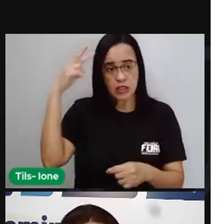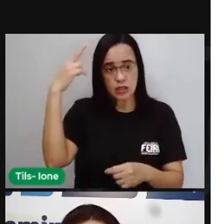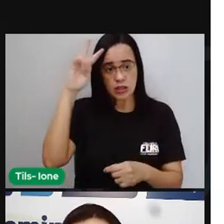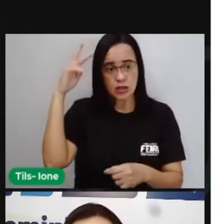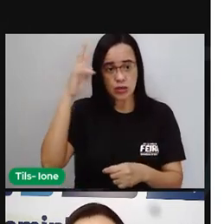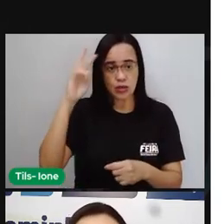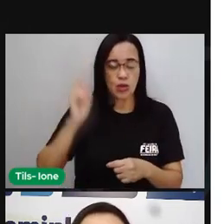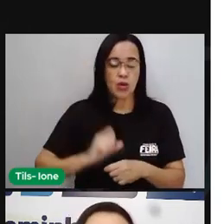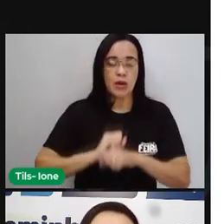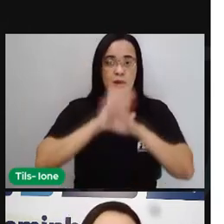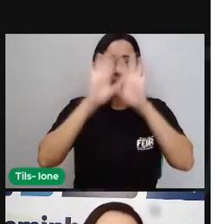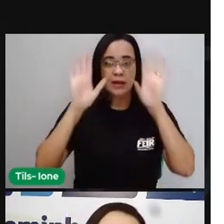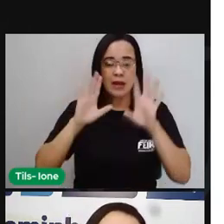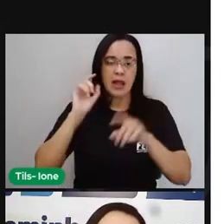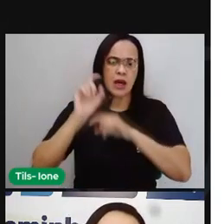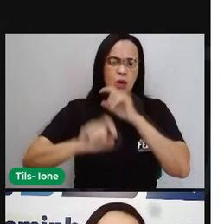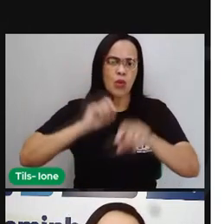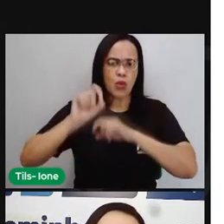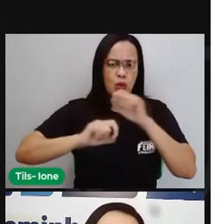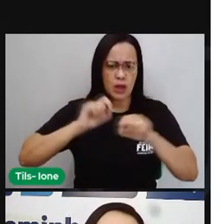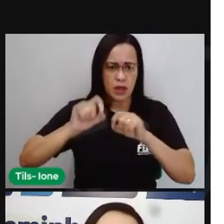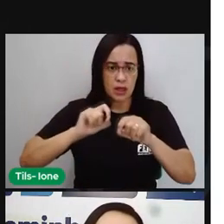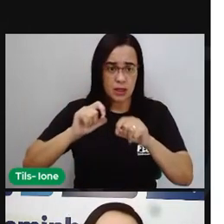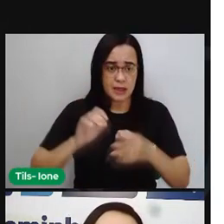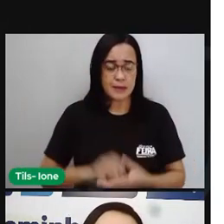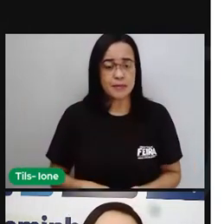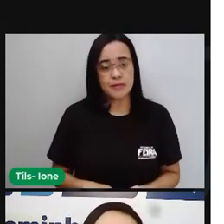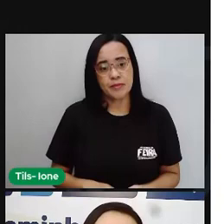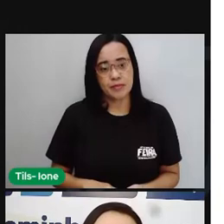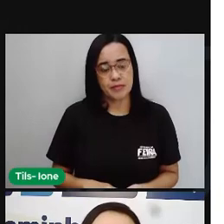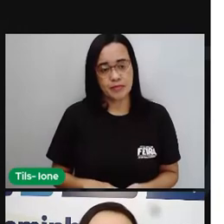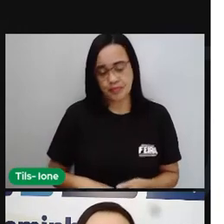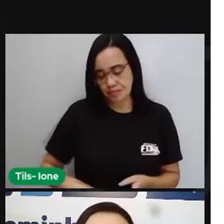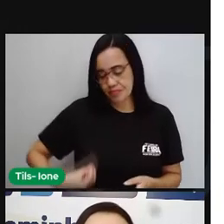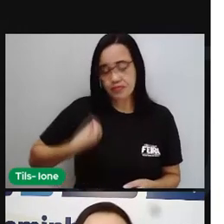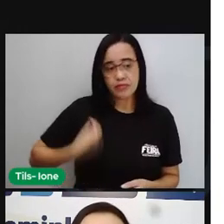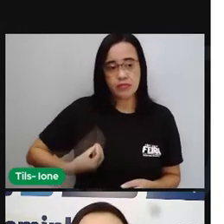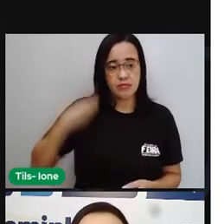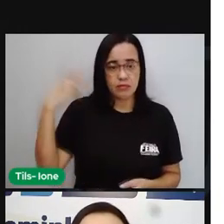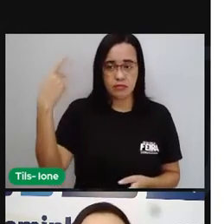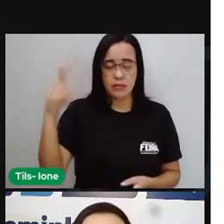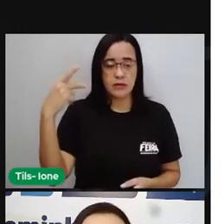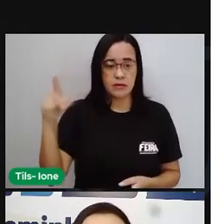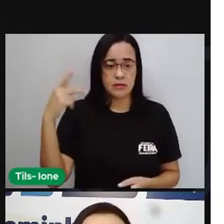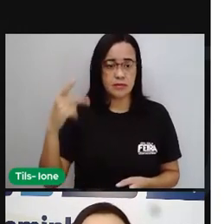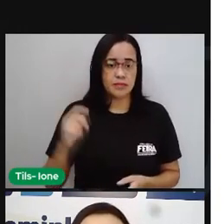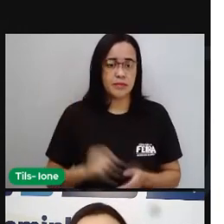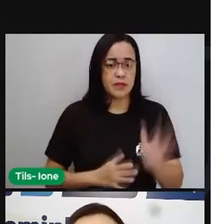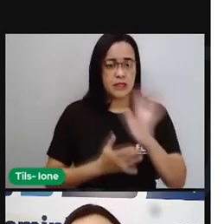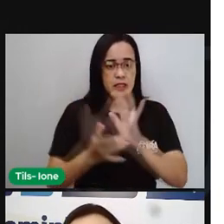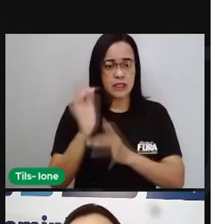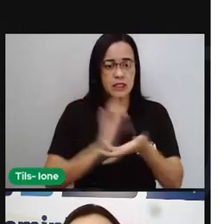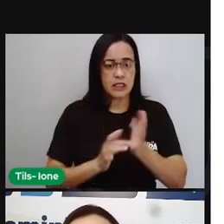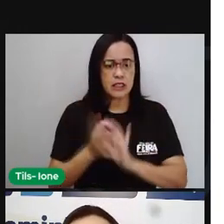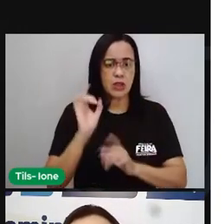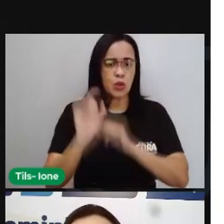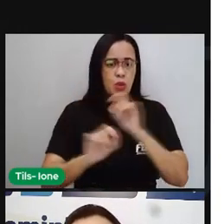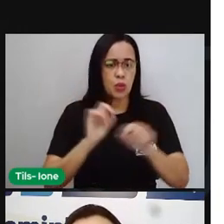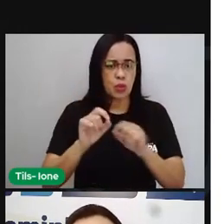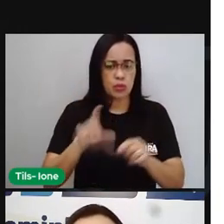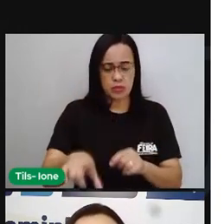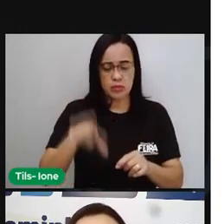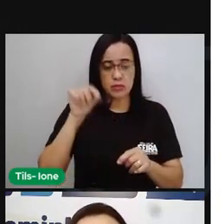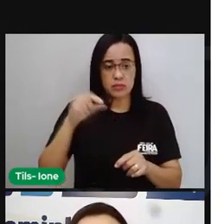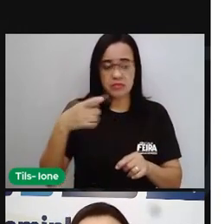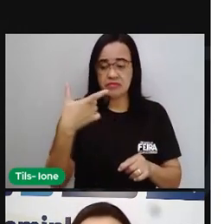Cristo, né? De Jesus de Nazaré. O dia 26 de julho, ele foi escolhido pelo